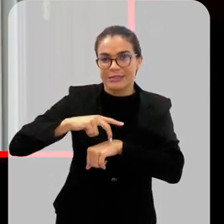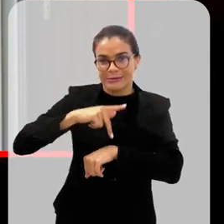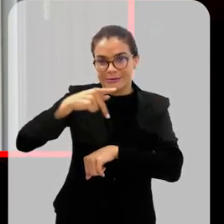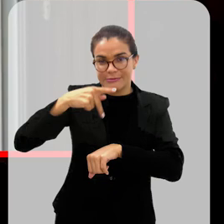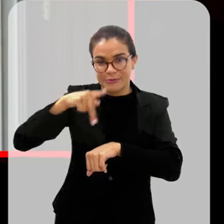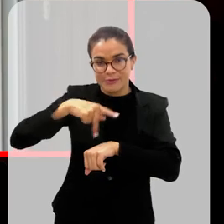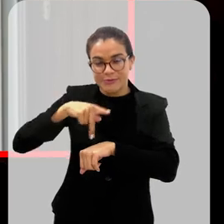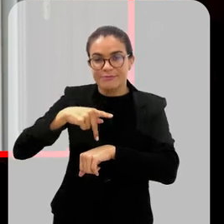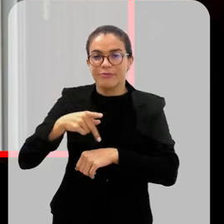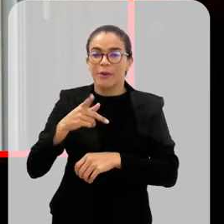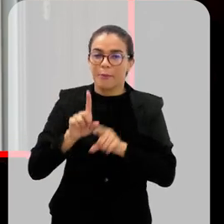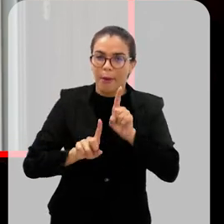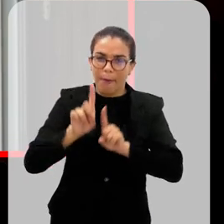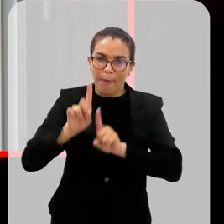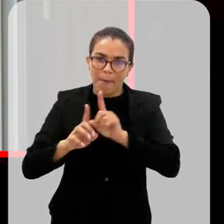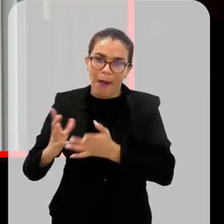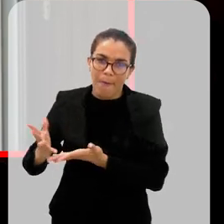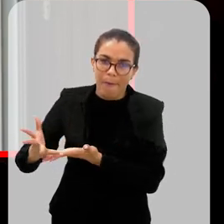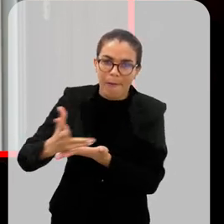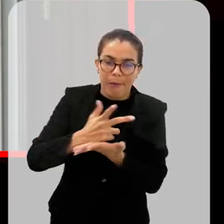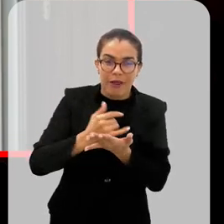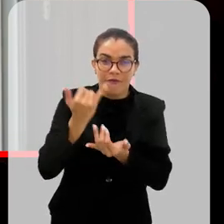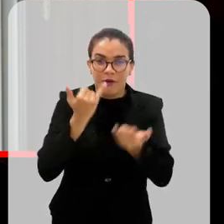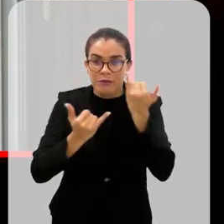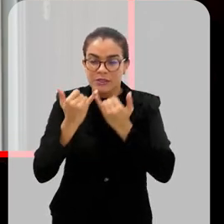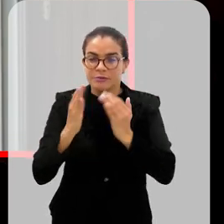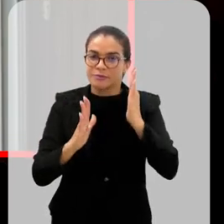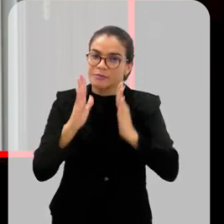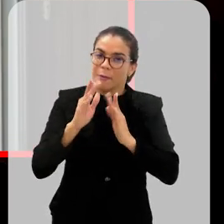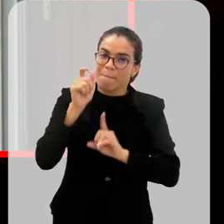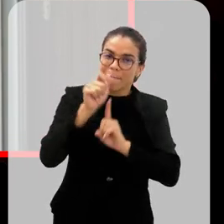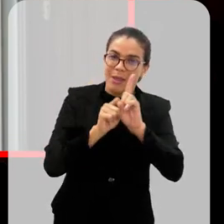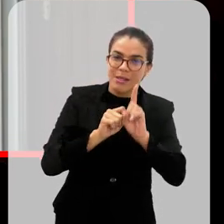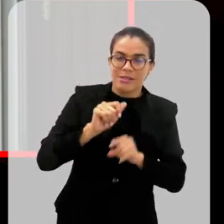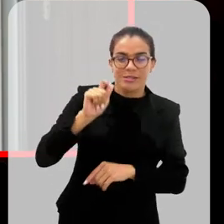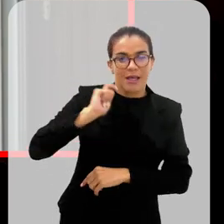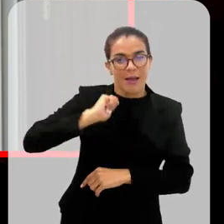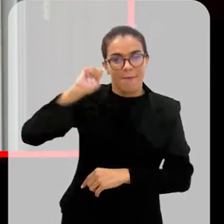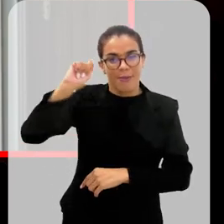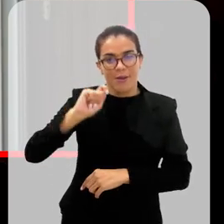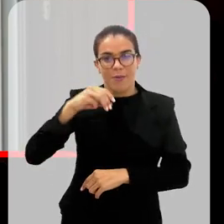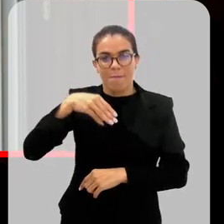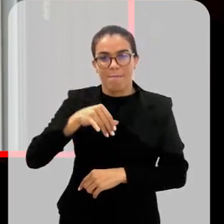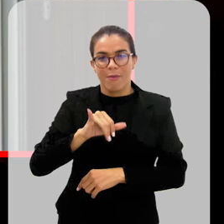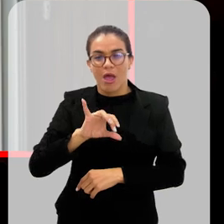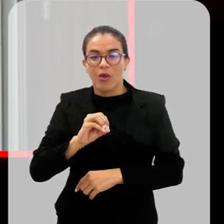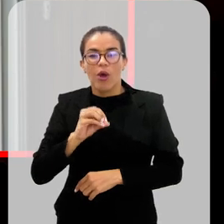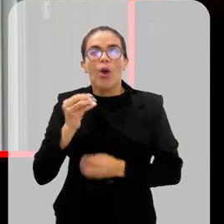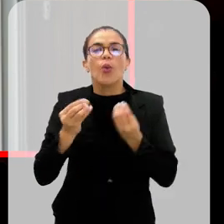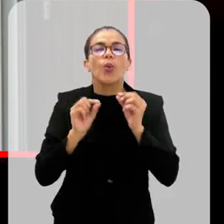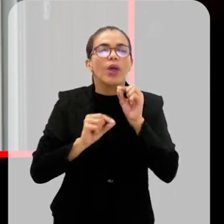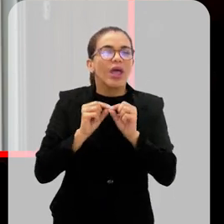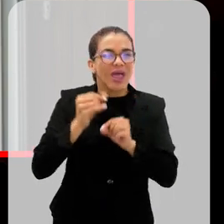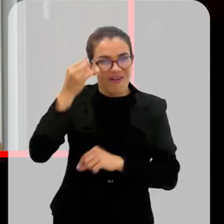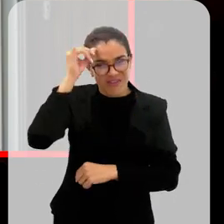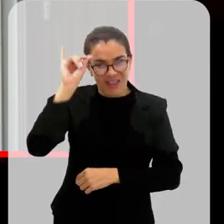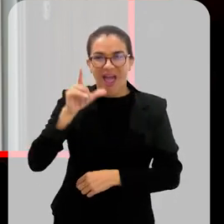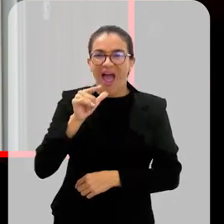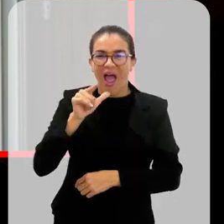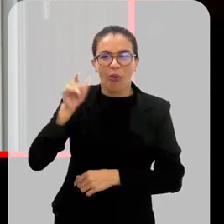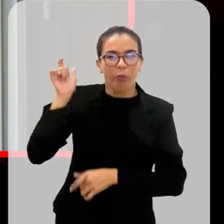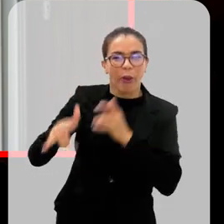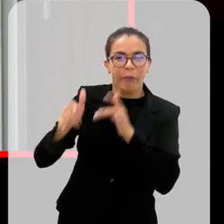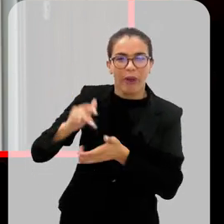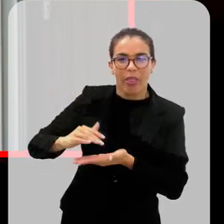alcançado, segundo dados estatísticos, entre abril e maio, é fazer o dever de casa, evitar água